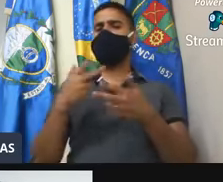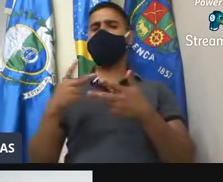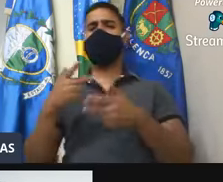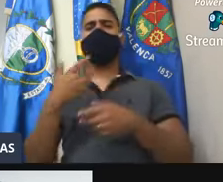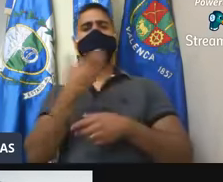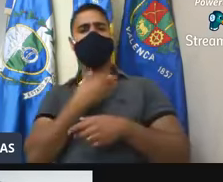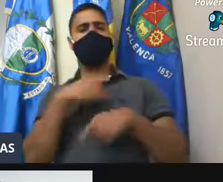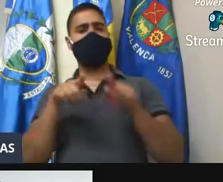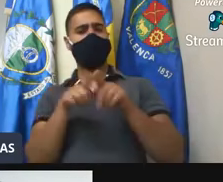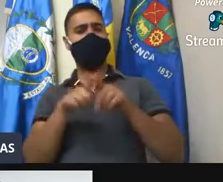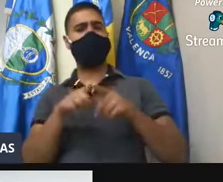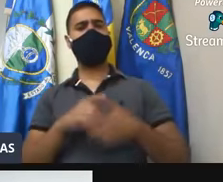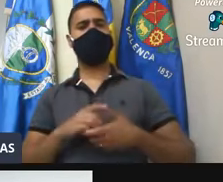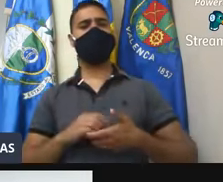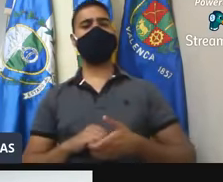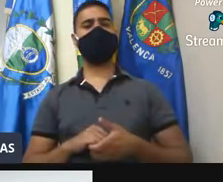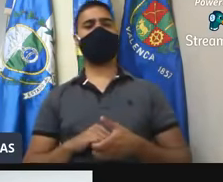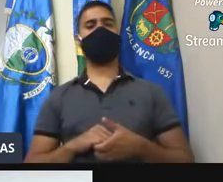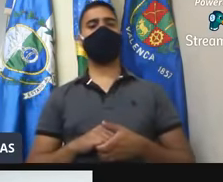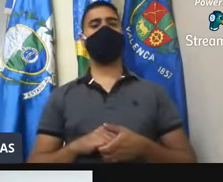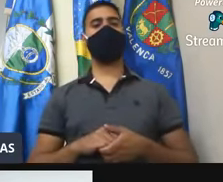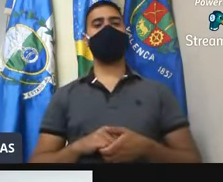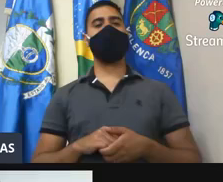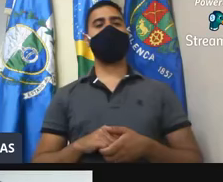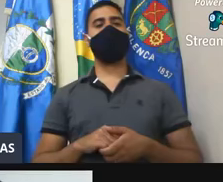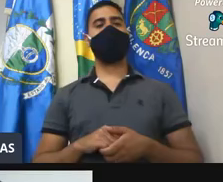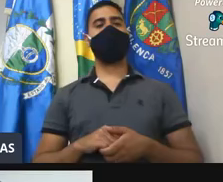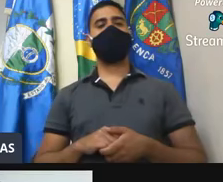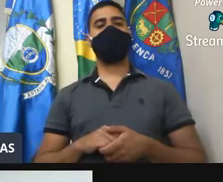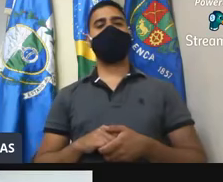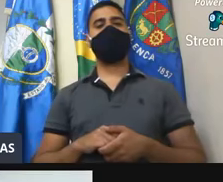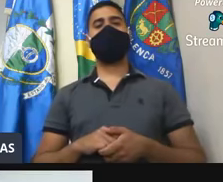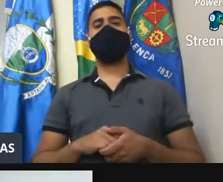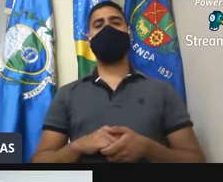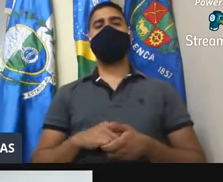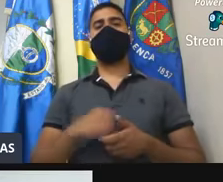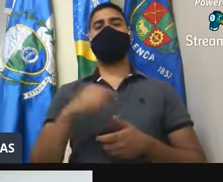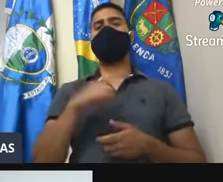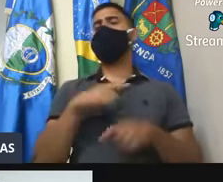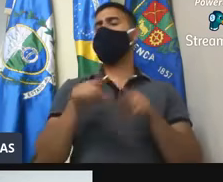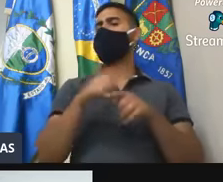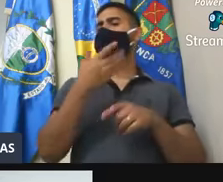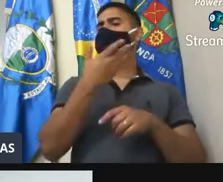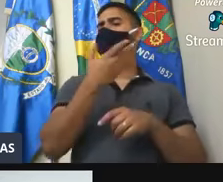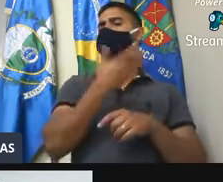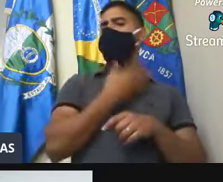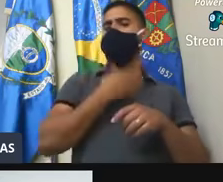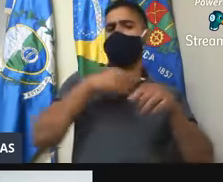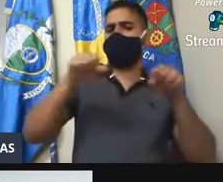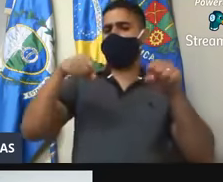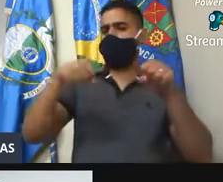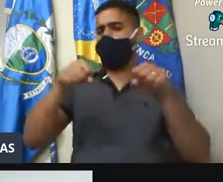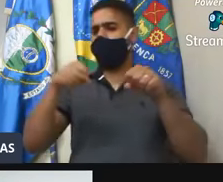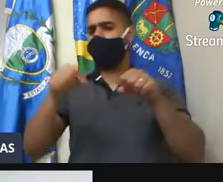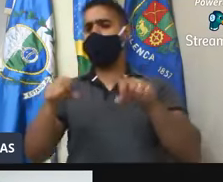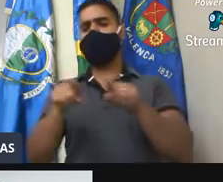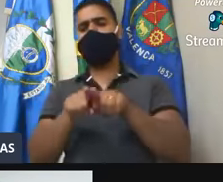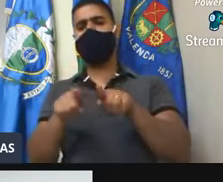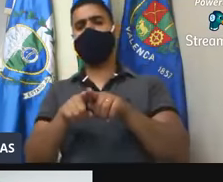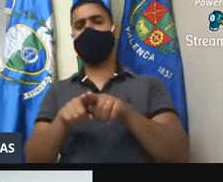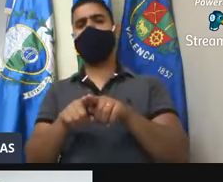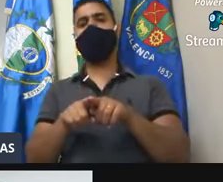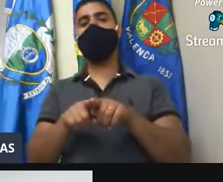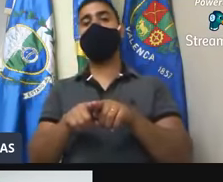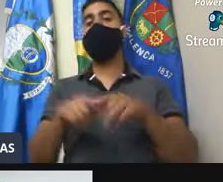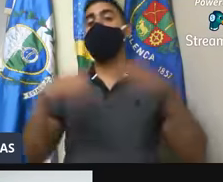meu amigo Venza, aqui da Câmara. Temos lá também os bons companheiros motociclistas, temos lá os